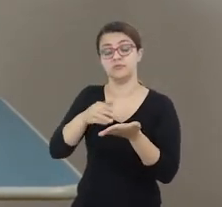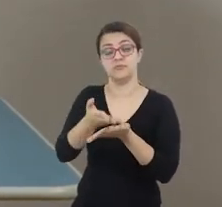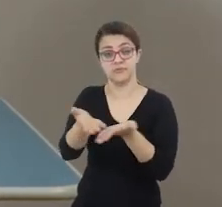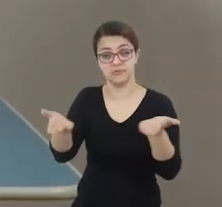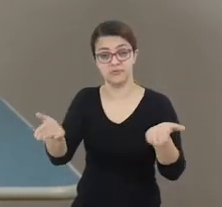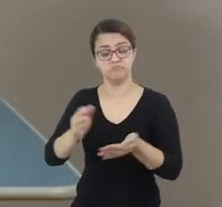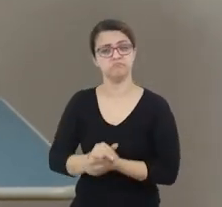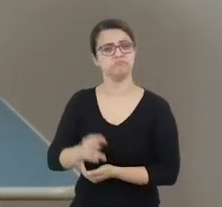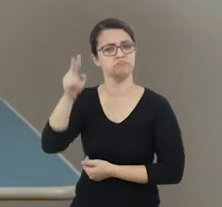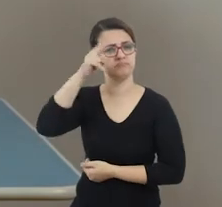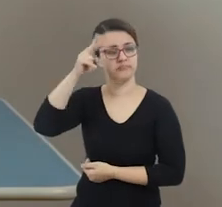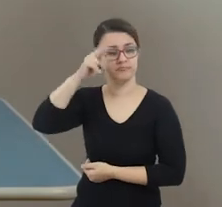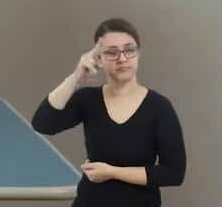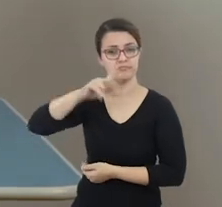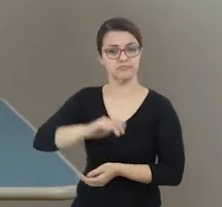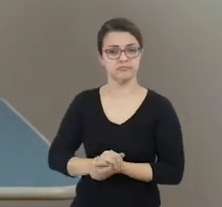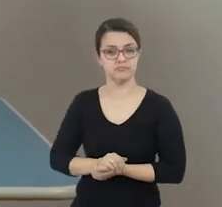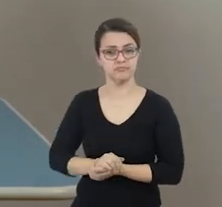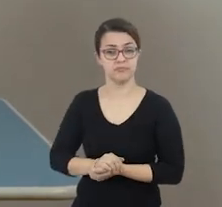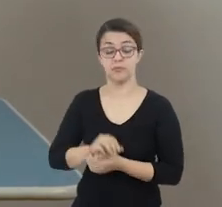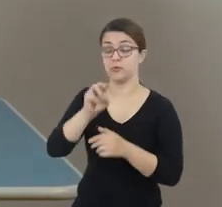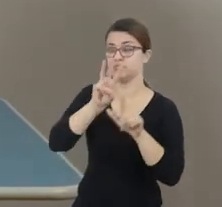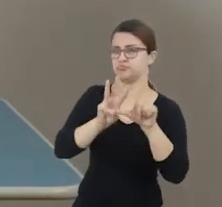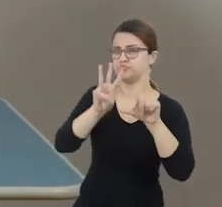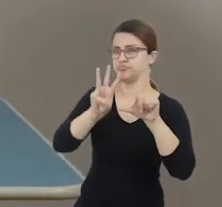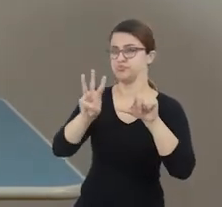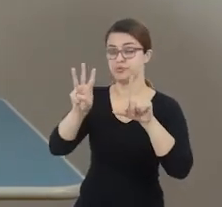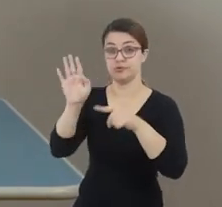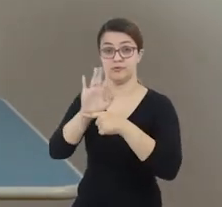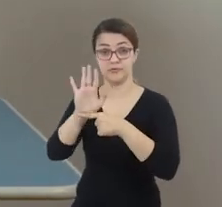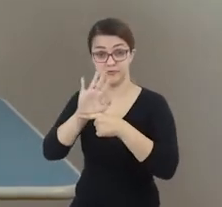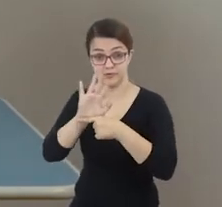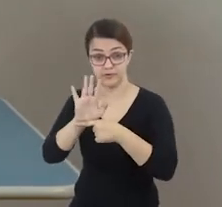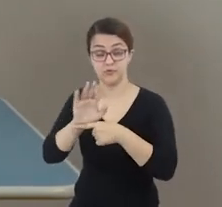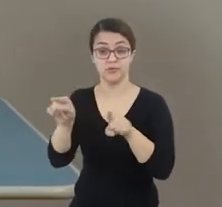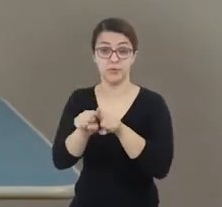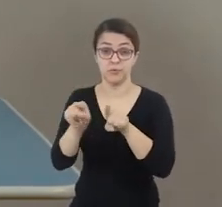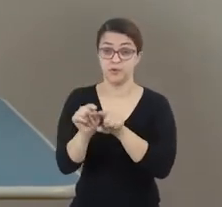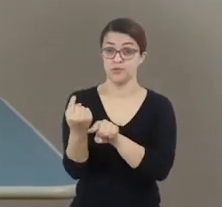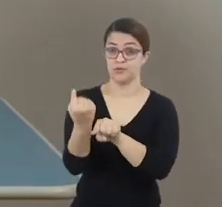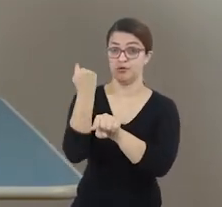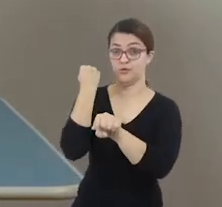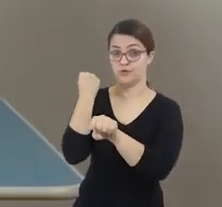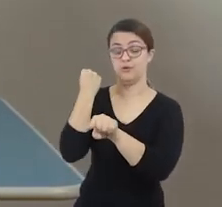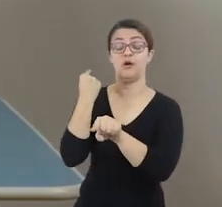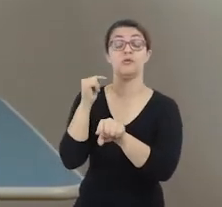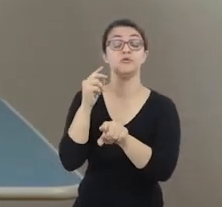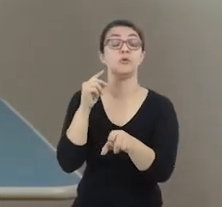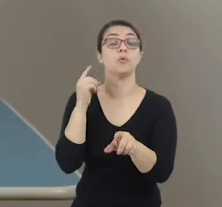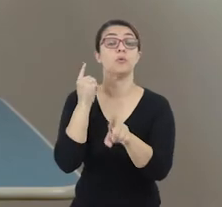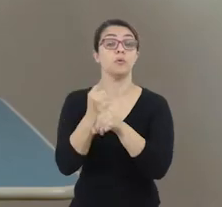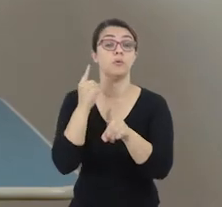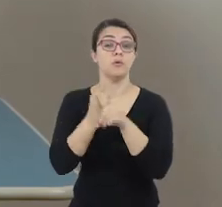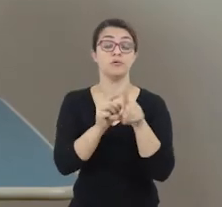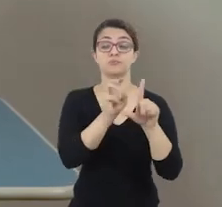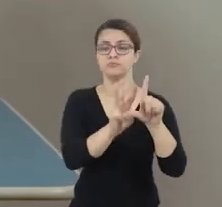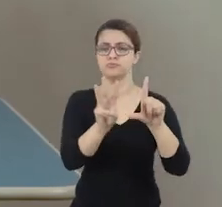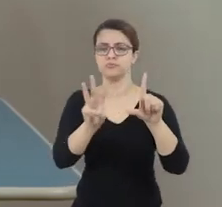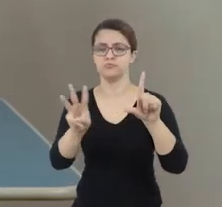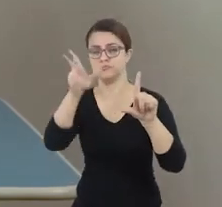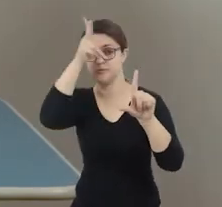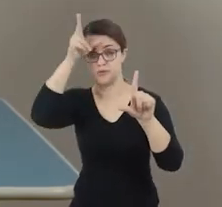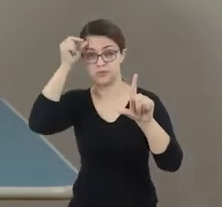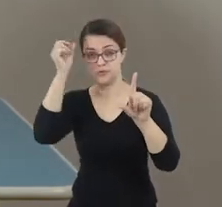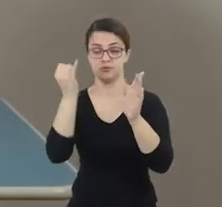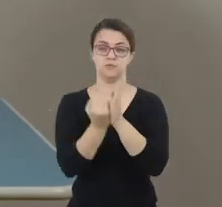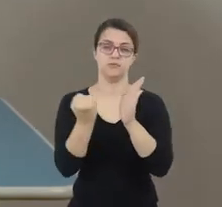sugestões de atividades para vocês. Lembrando que o acesso a este vídeo e aos anteriores, vocês encontram